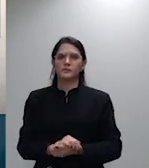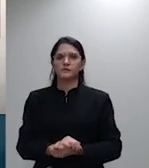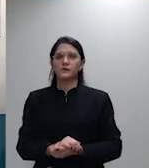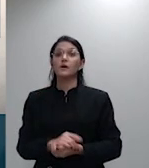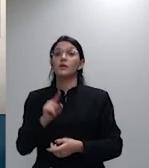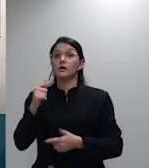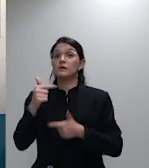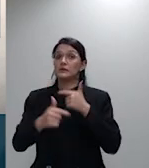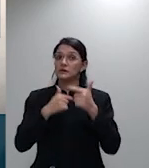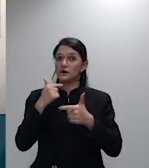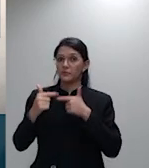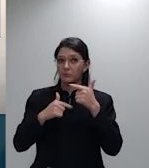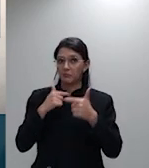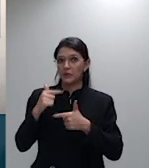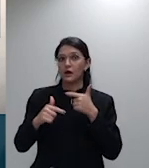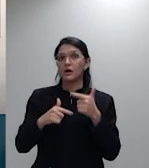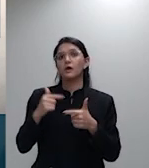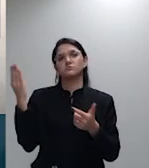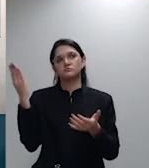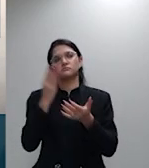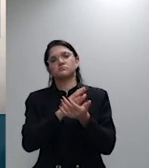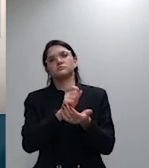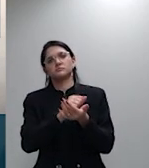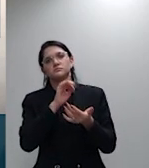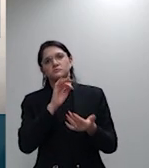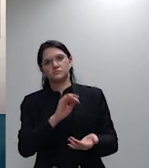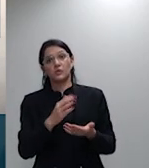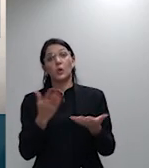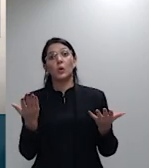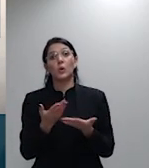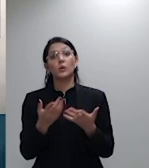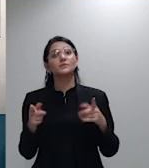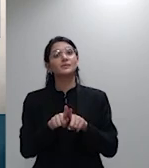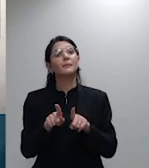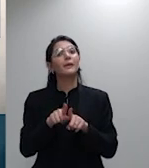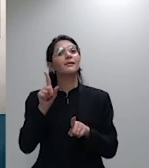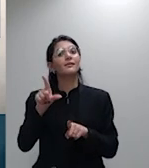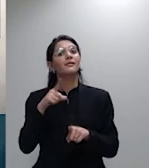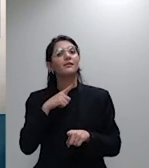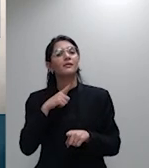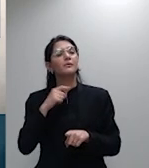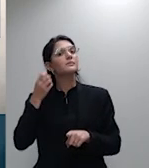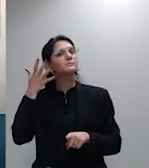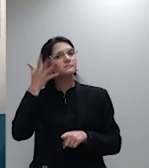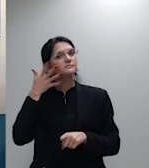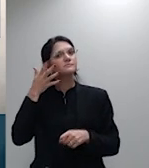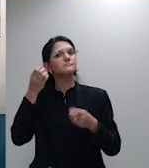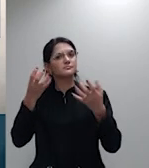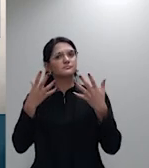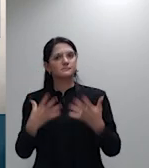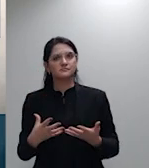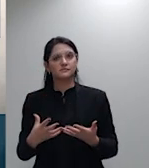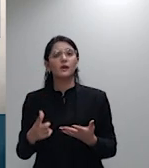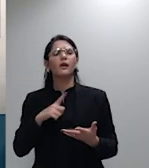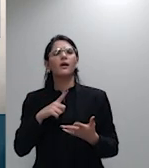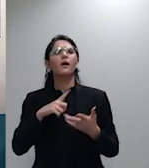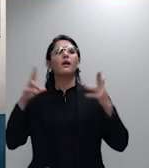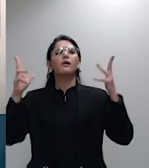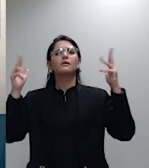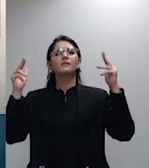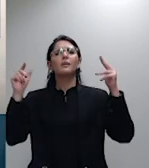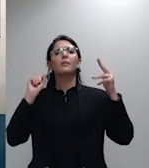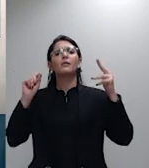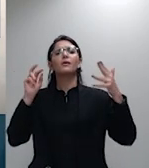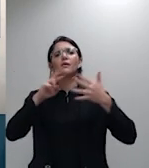durante todo o seu curso, principalmente hoje na sustentação. A matéria resulta de recurso especial com força